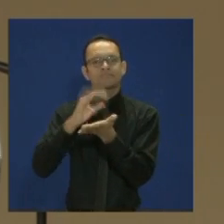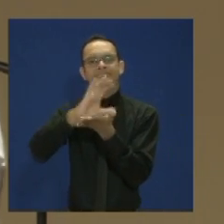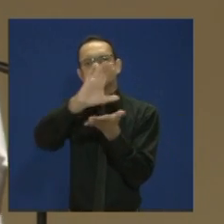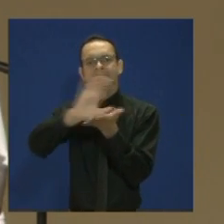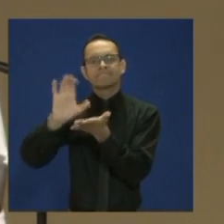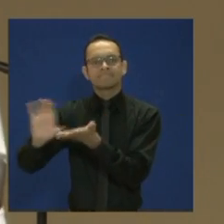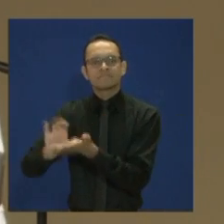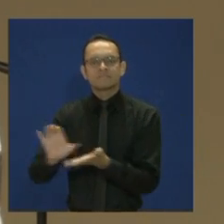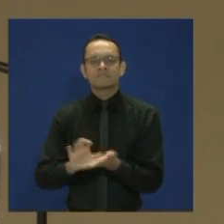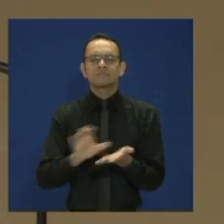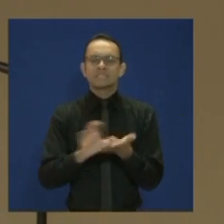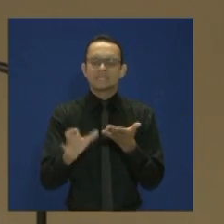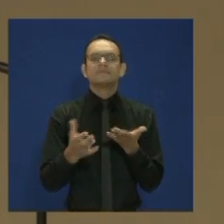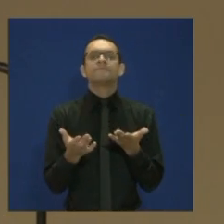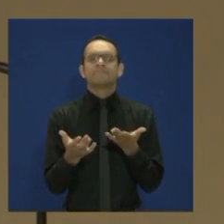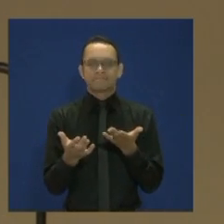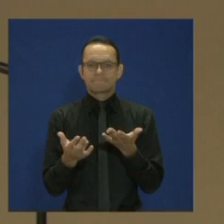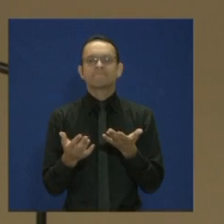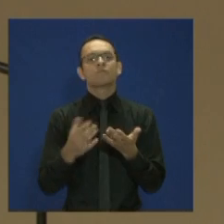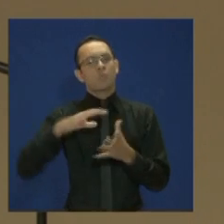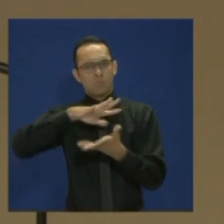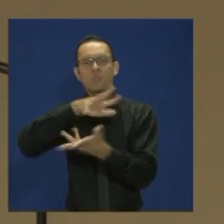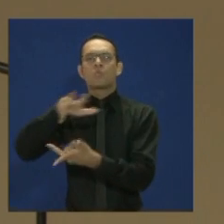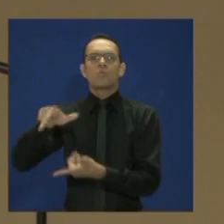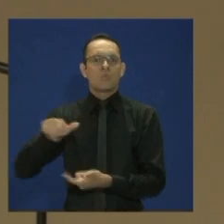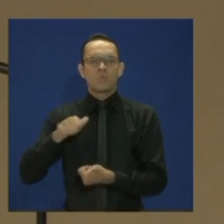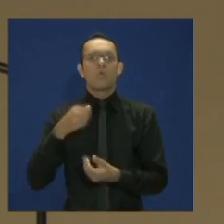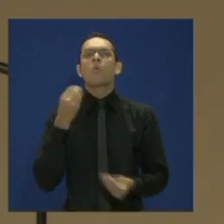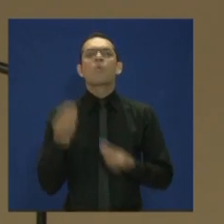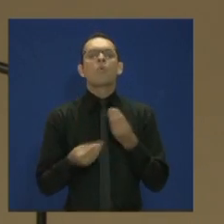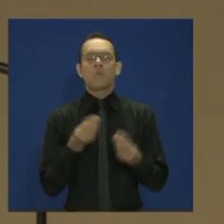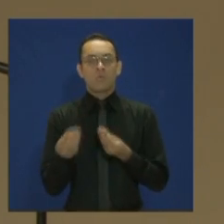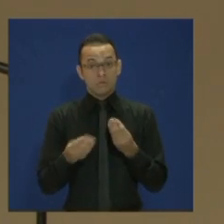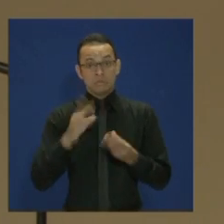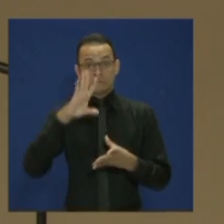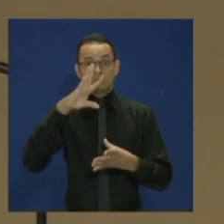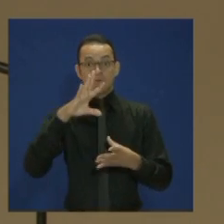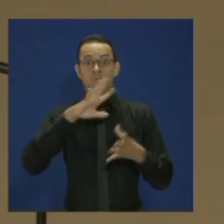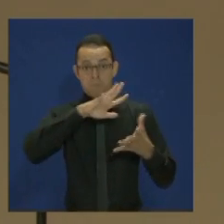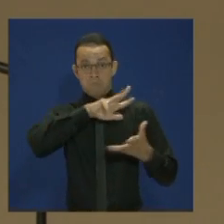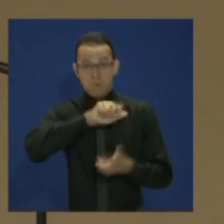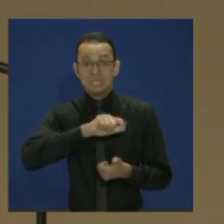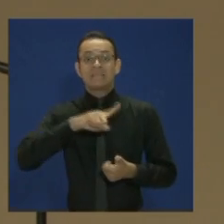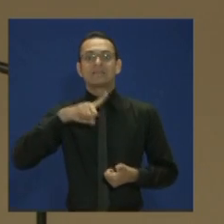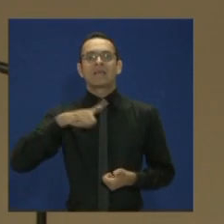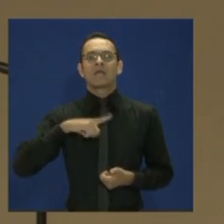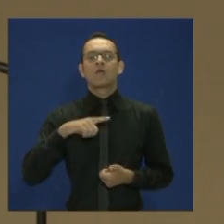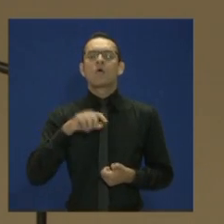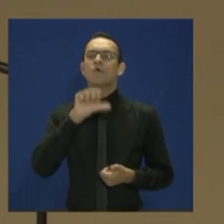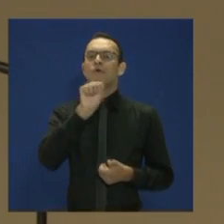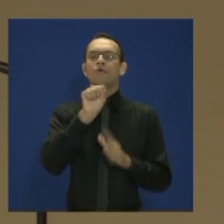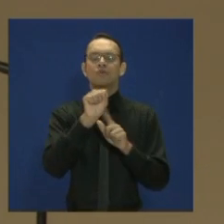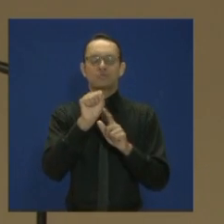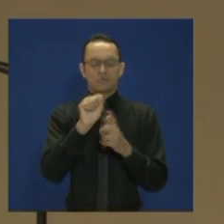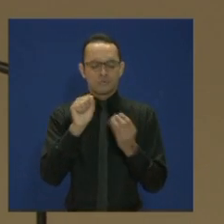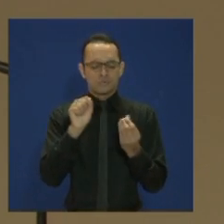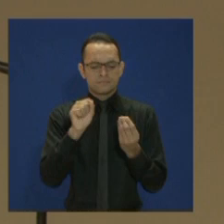e nos chocou ler que no mundo existem oito pessoas, oito